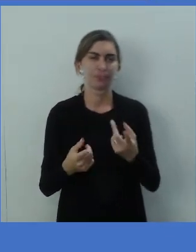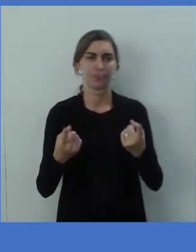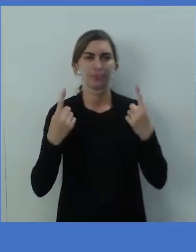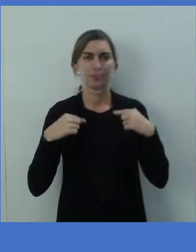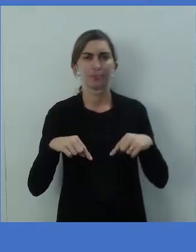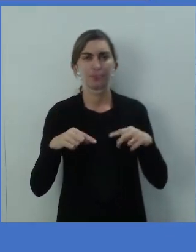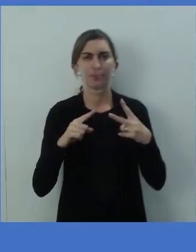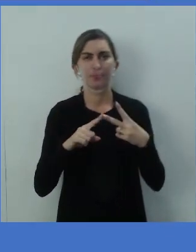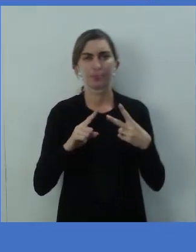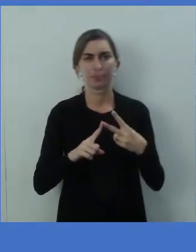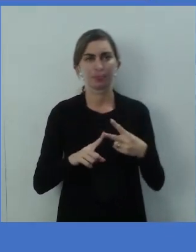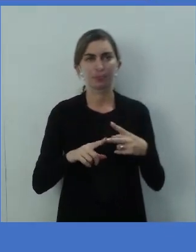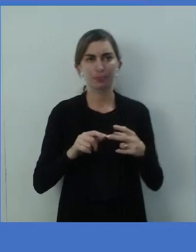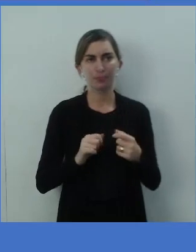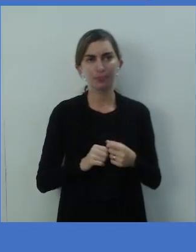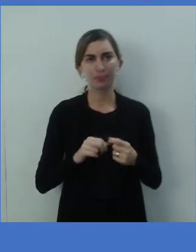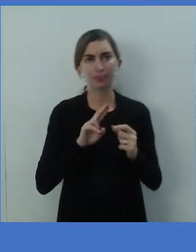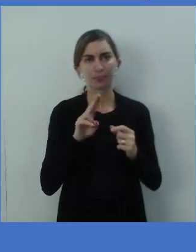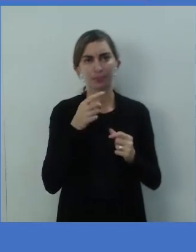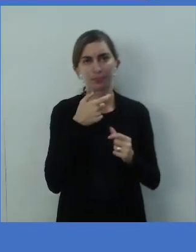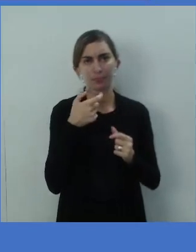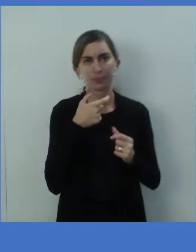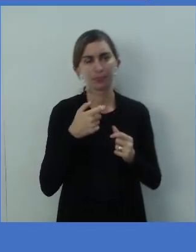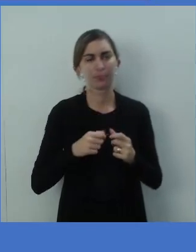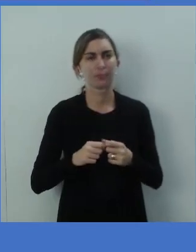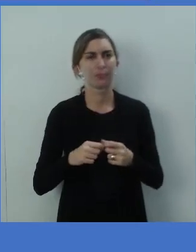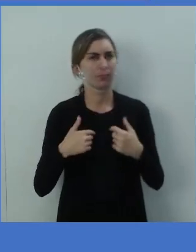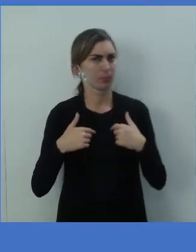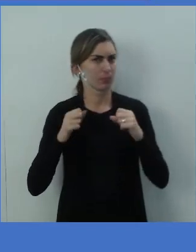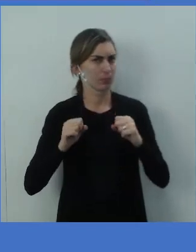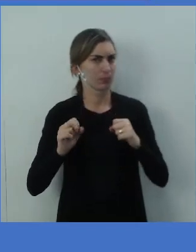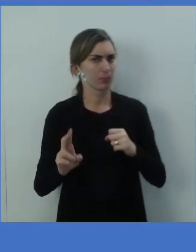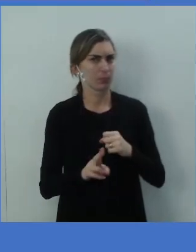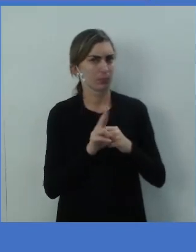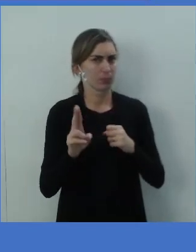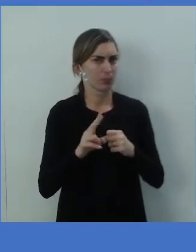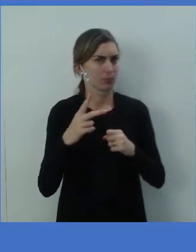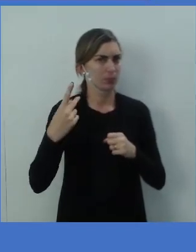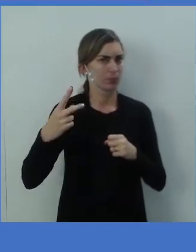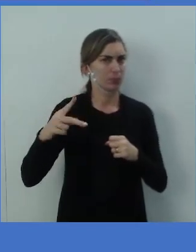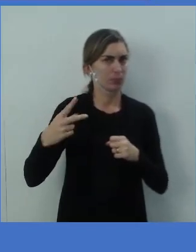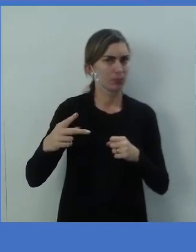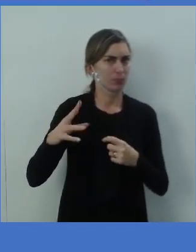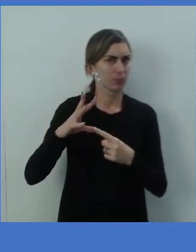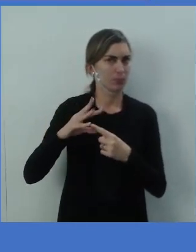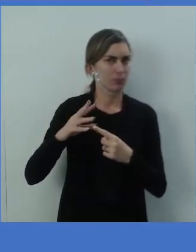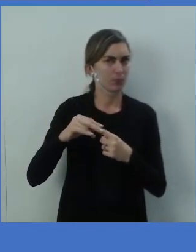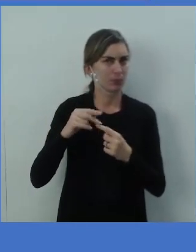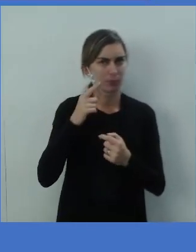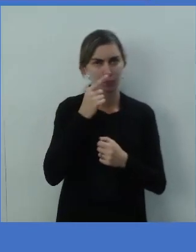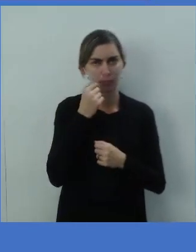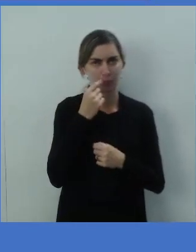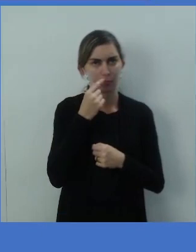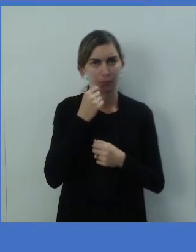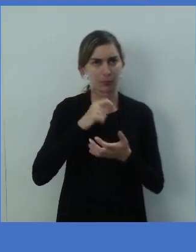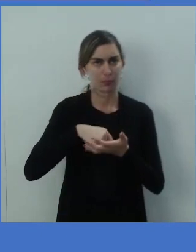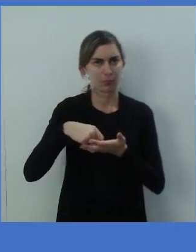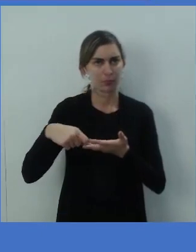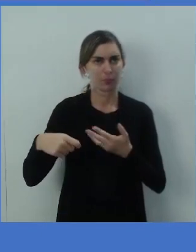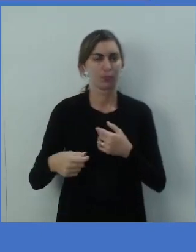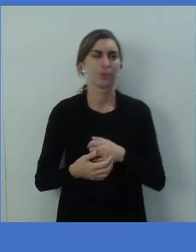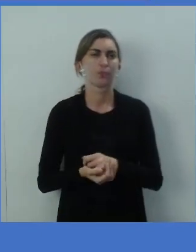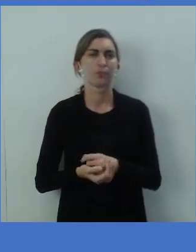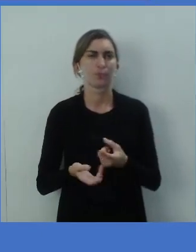tem... Can you use your pencil? Eu posso usar o seu lápis? E o primeiro,